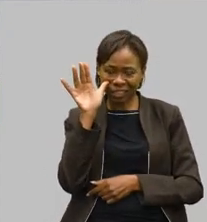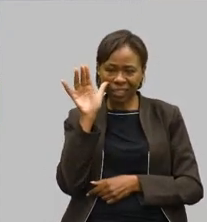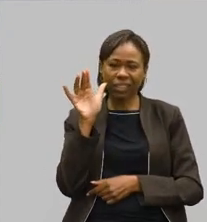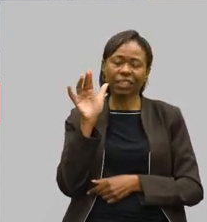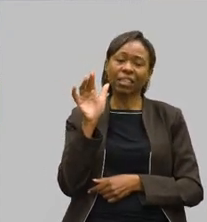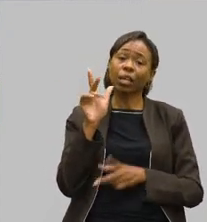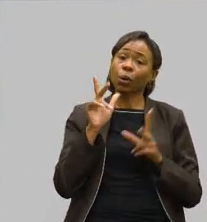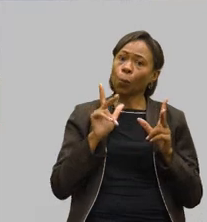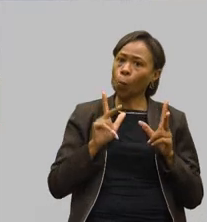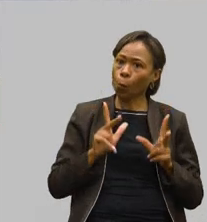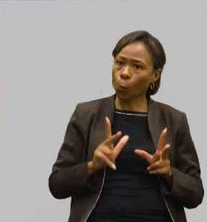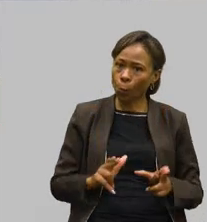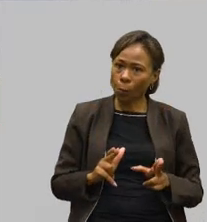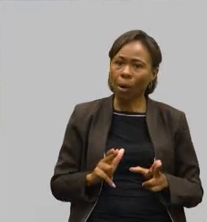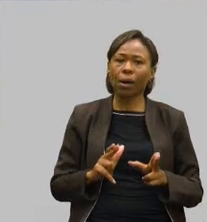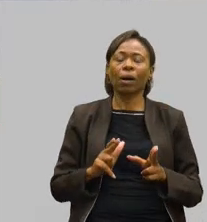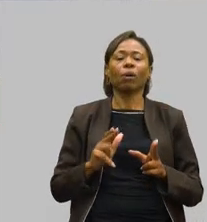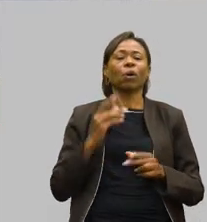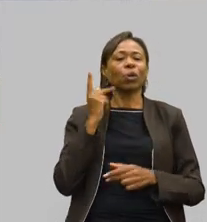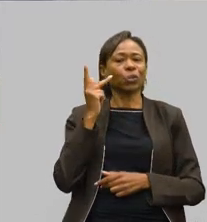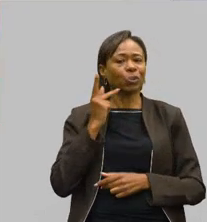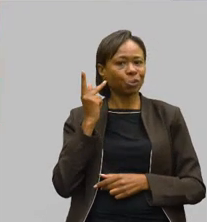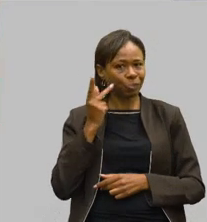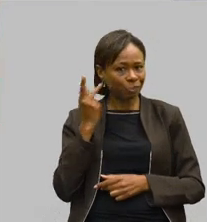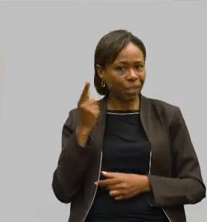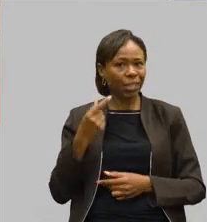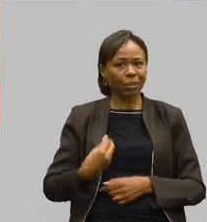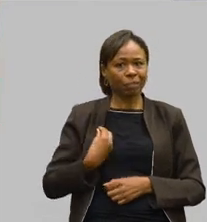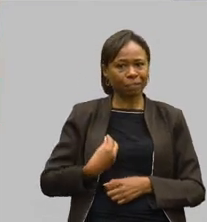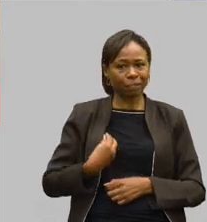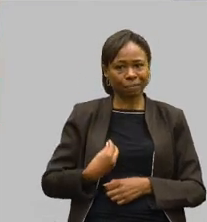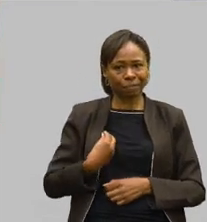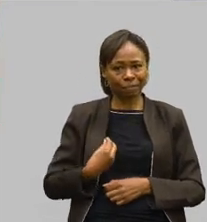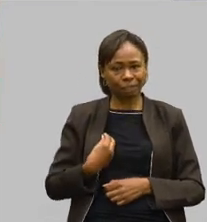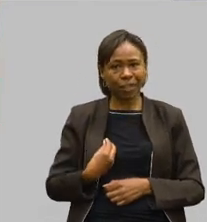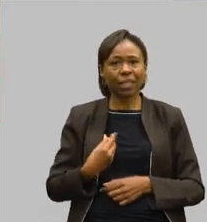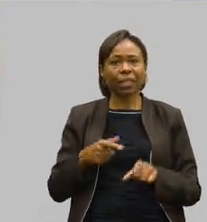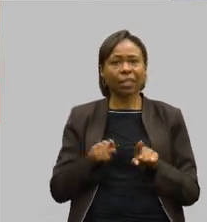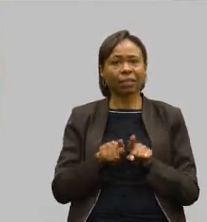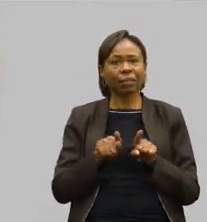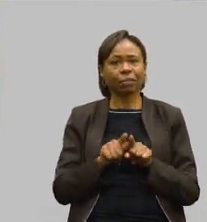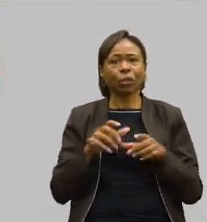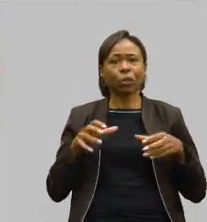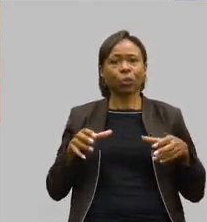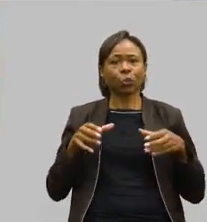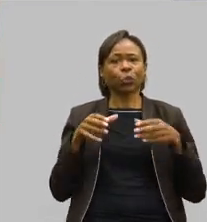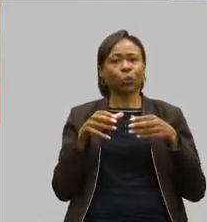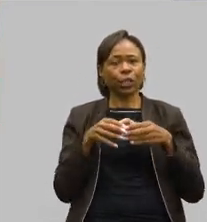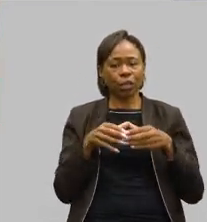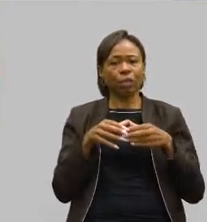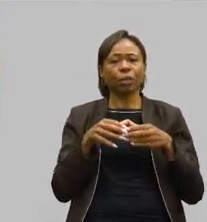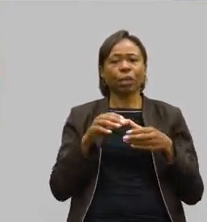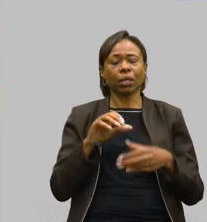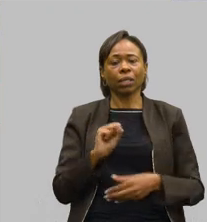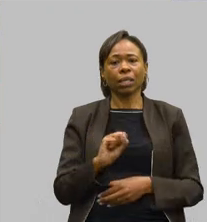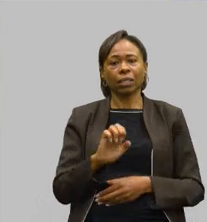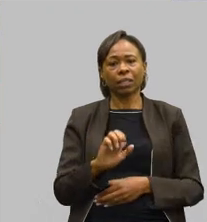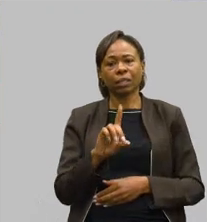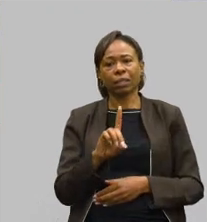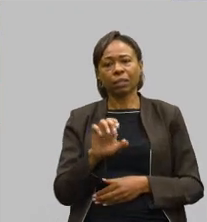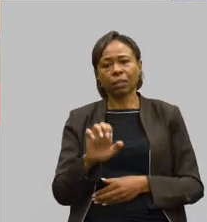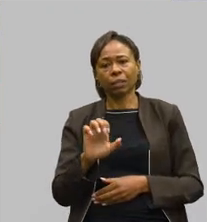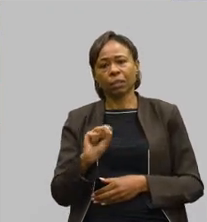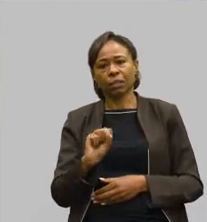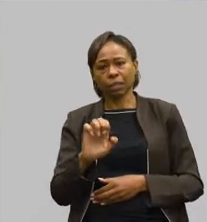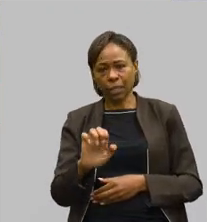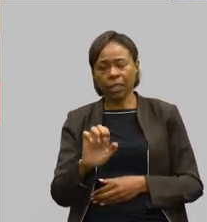forma aos parlamentares aqui presentes e também a toda a equipe da CEDESI, também que se faz presente